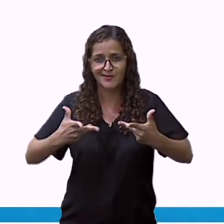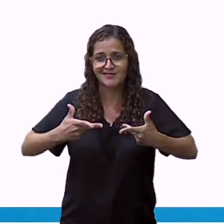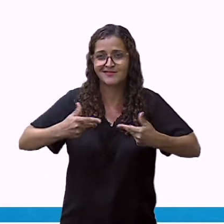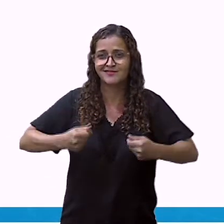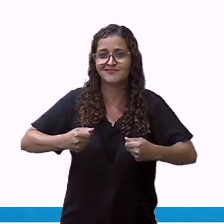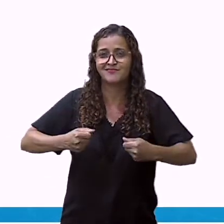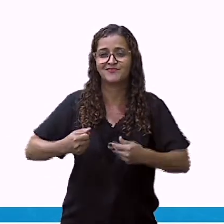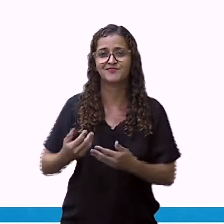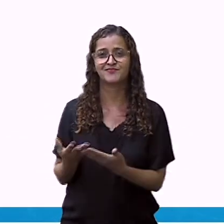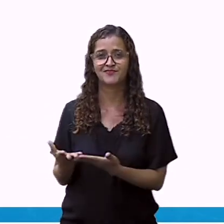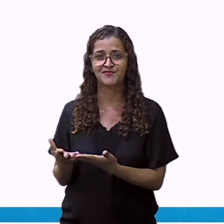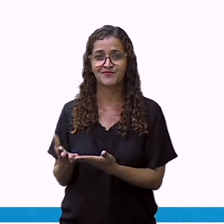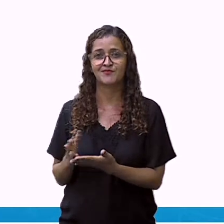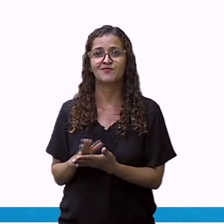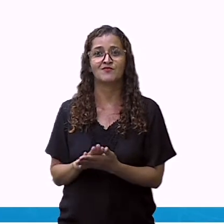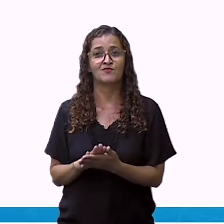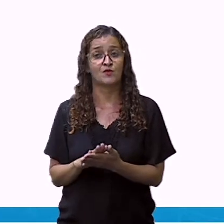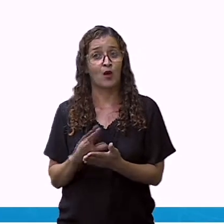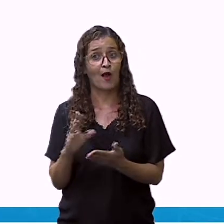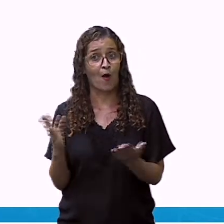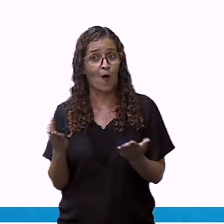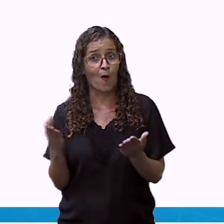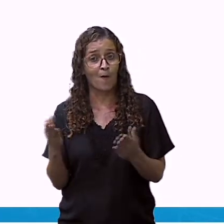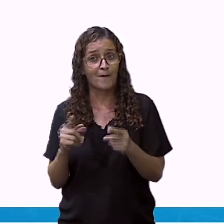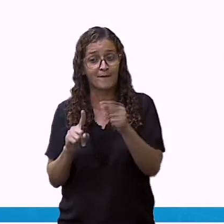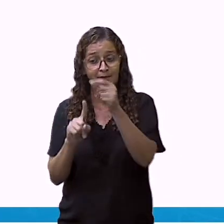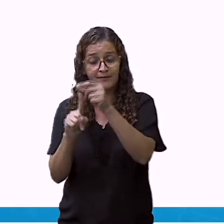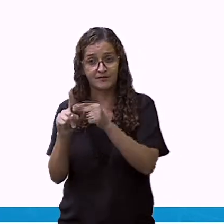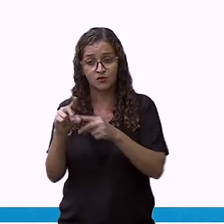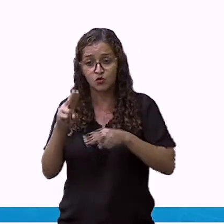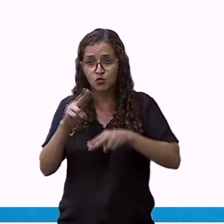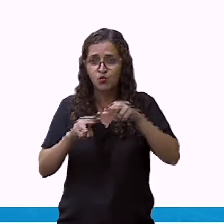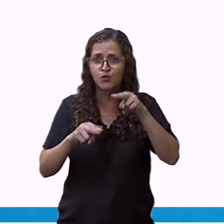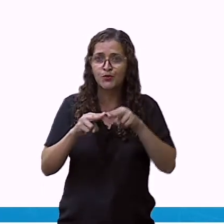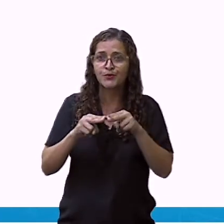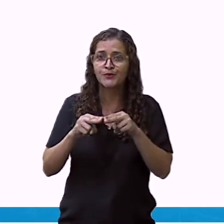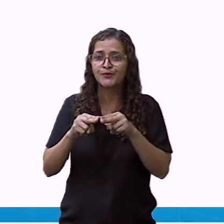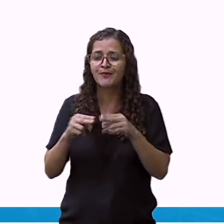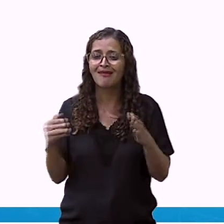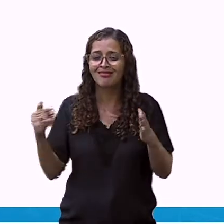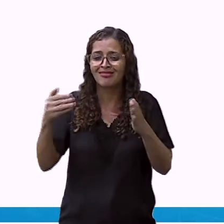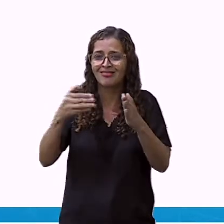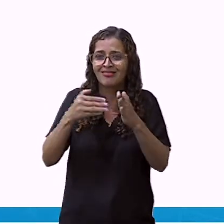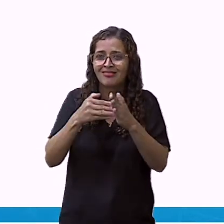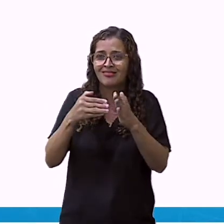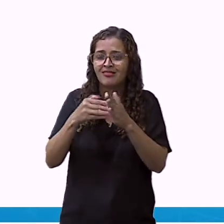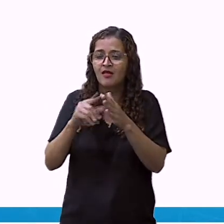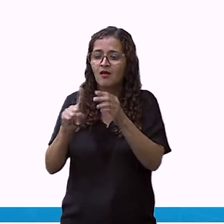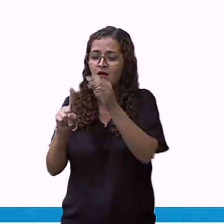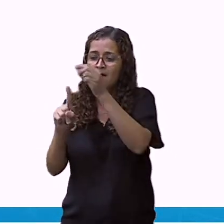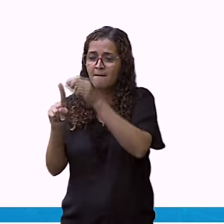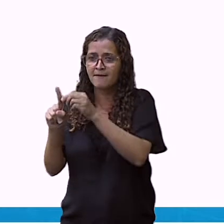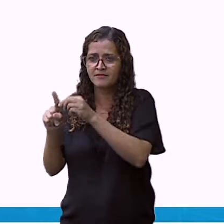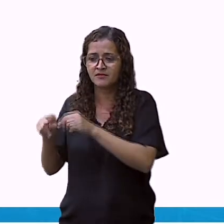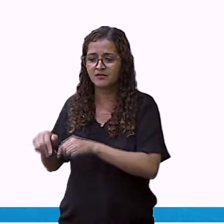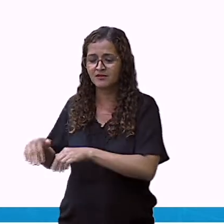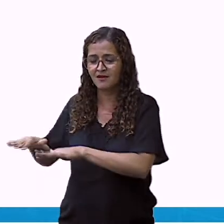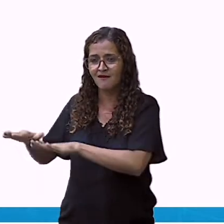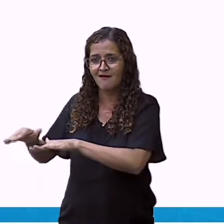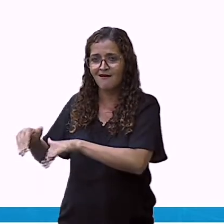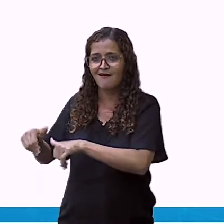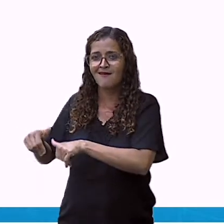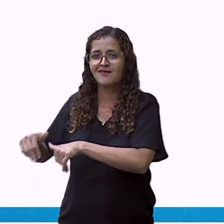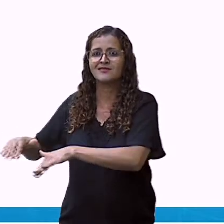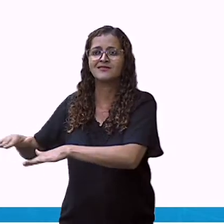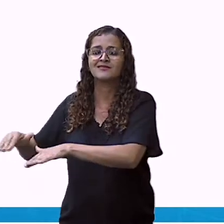Nós temos, de junho até setembro, outra mudança, que é o inverno. Os